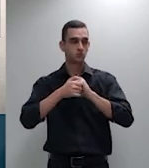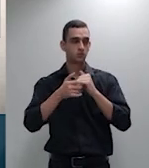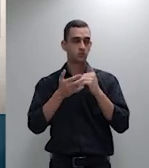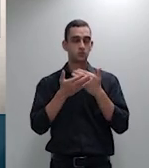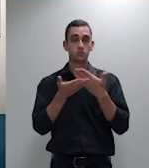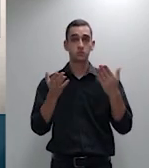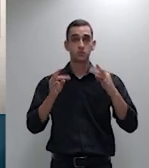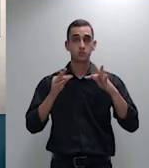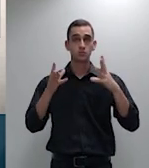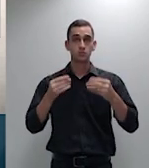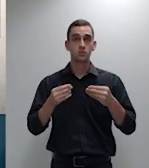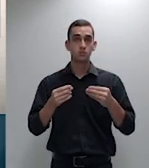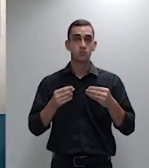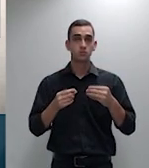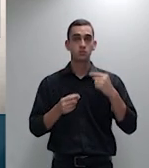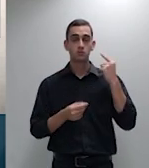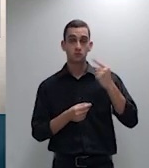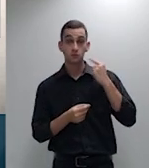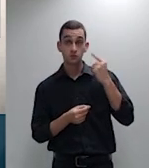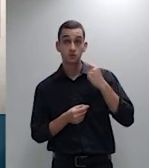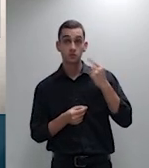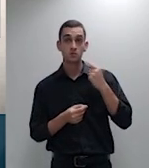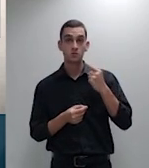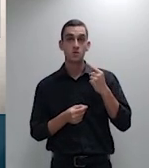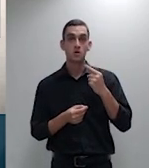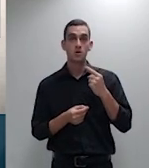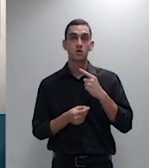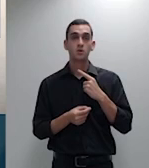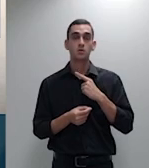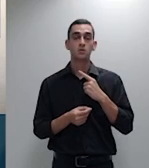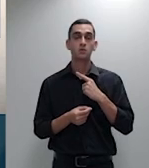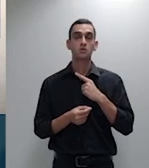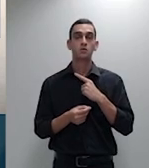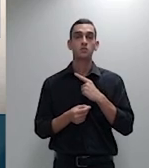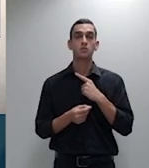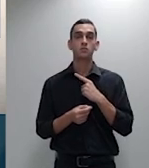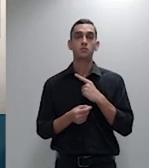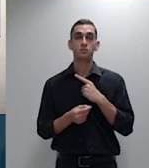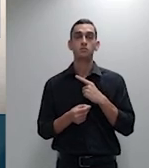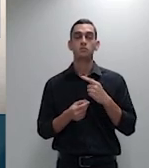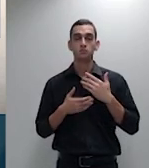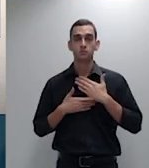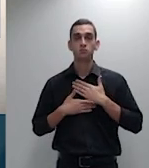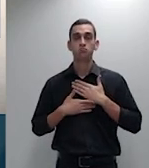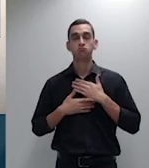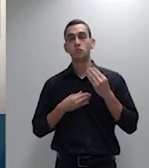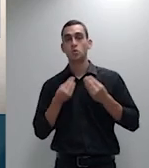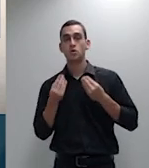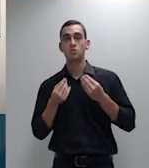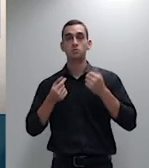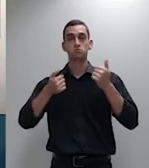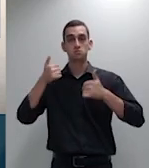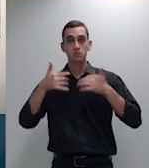também o eminente relator pela qualidade pela excelência do voto que nos traz